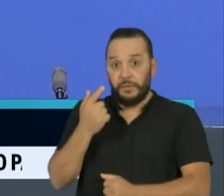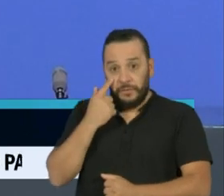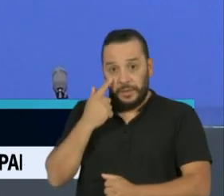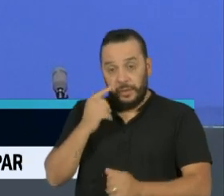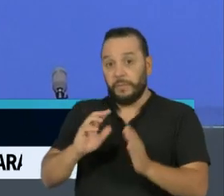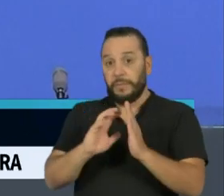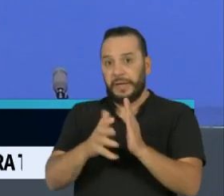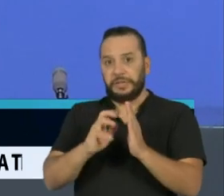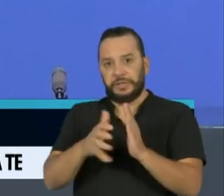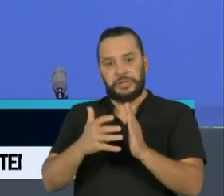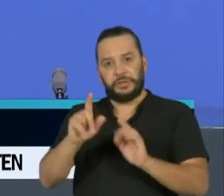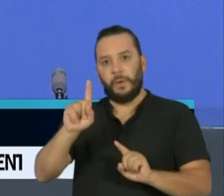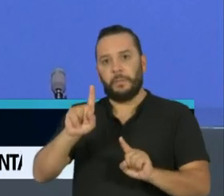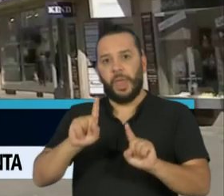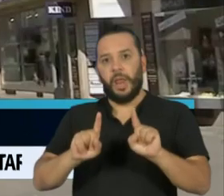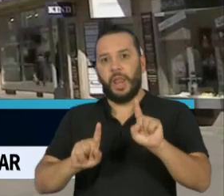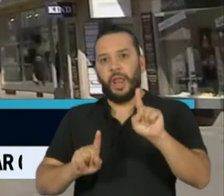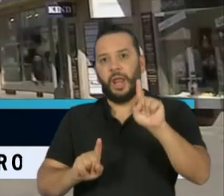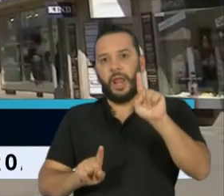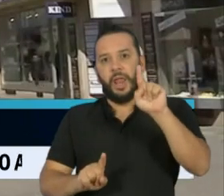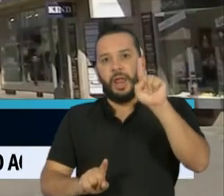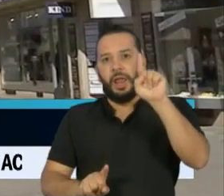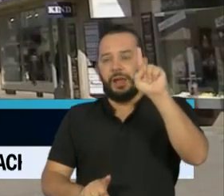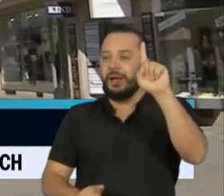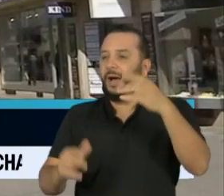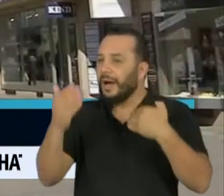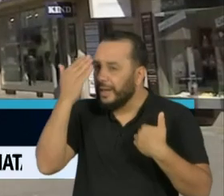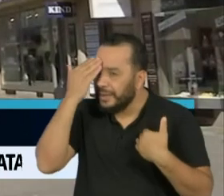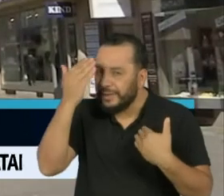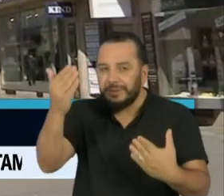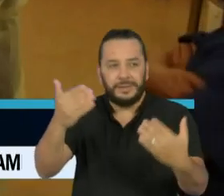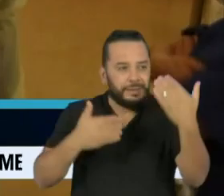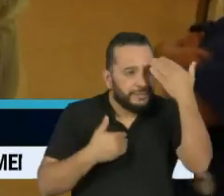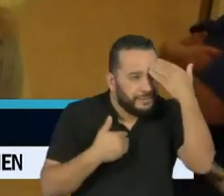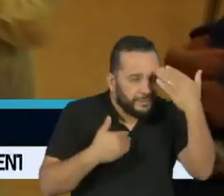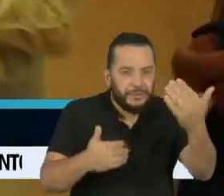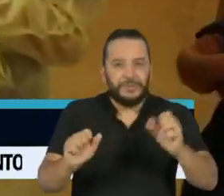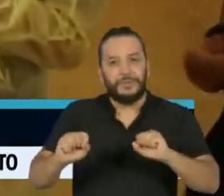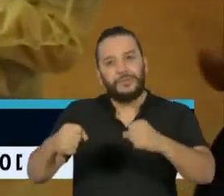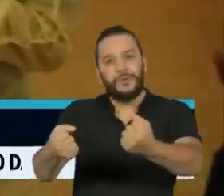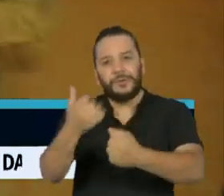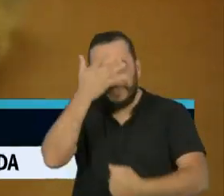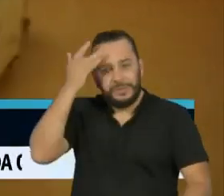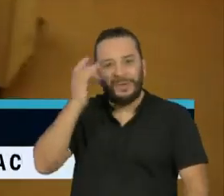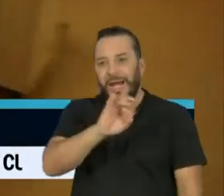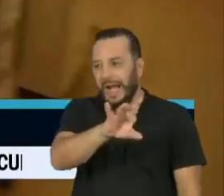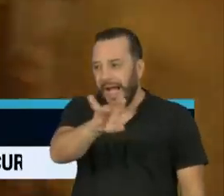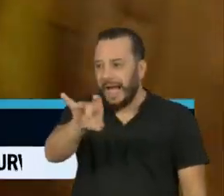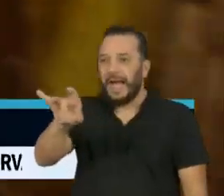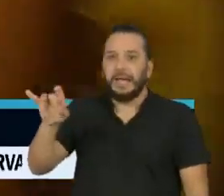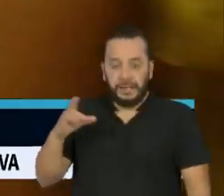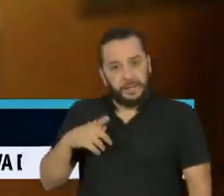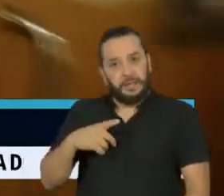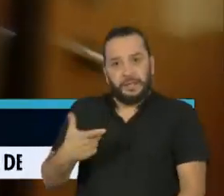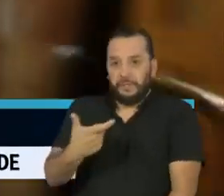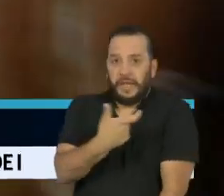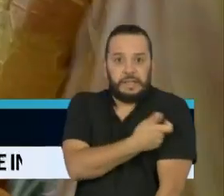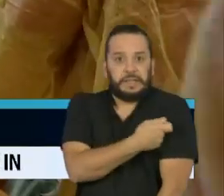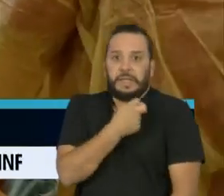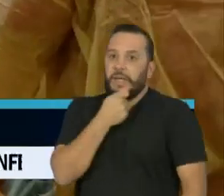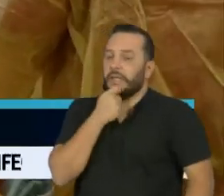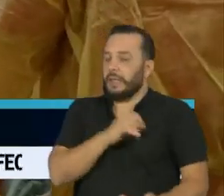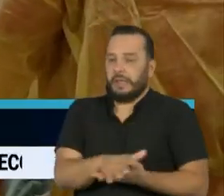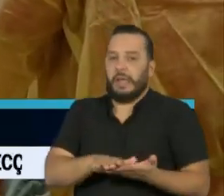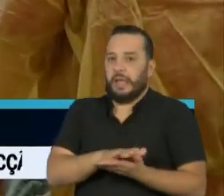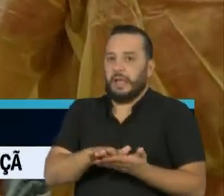partido crescer nos últimos dias, agradeceu o esforço de cada um e lembrou que, enquanto não houver vacina nem medicamento,